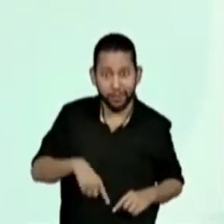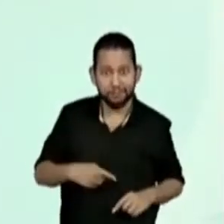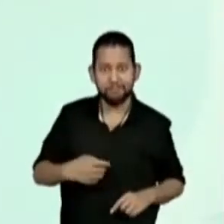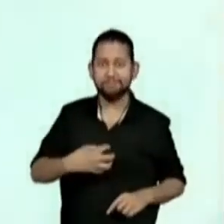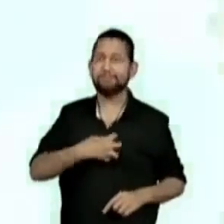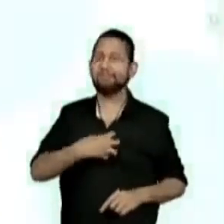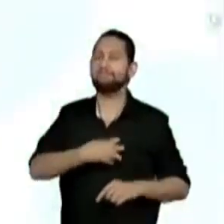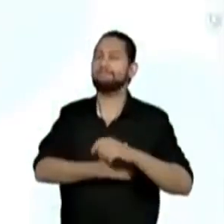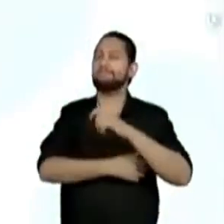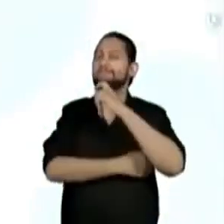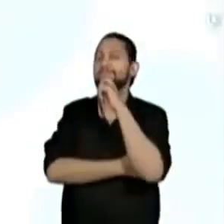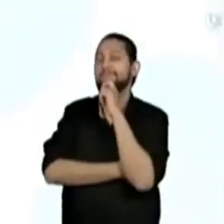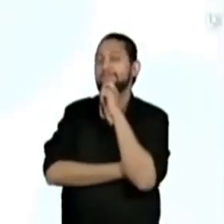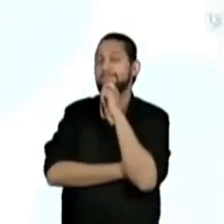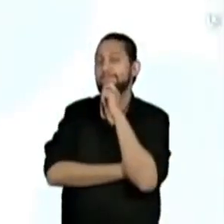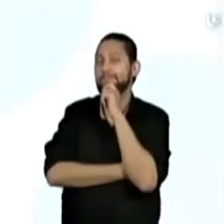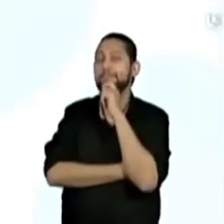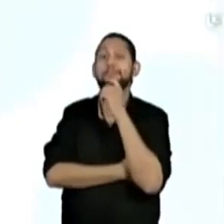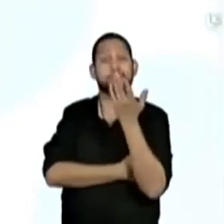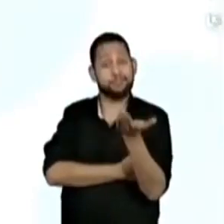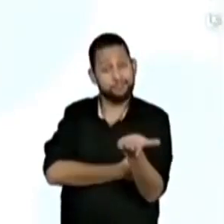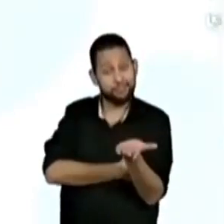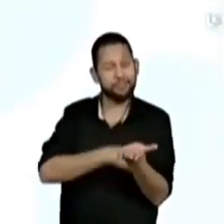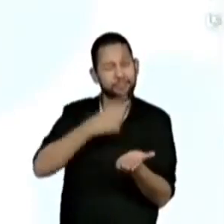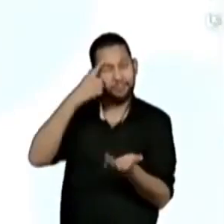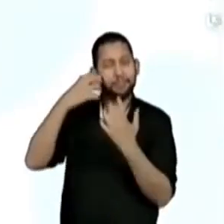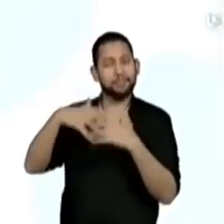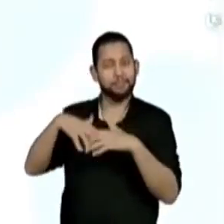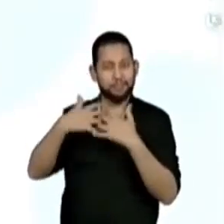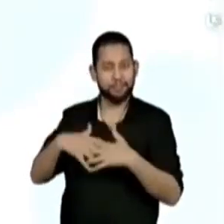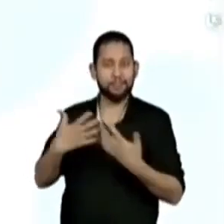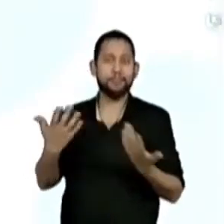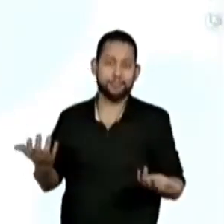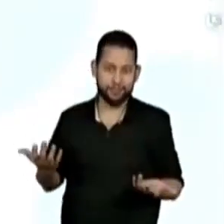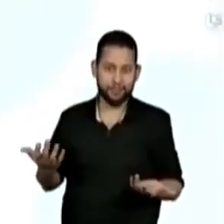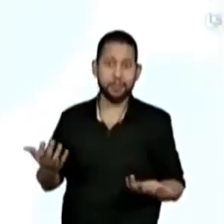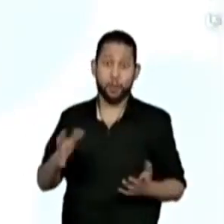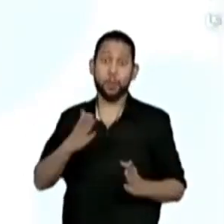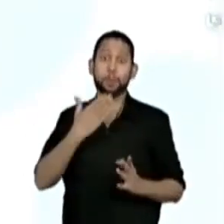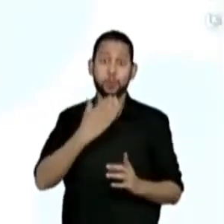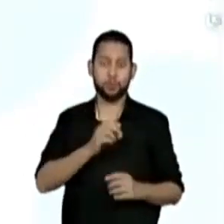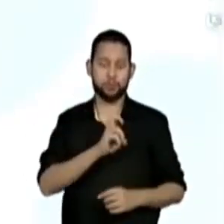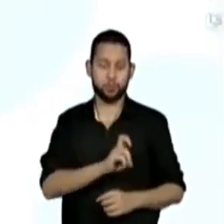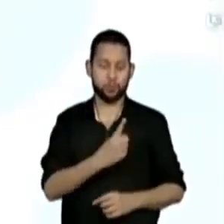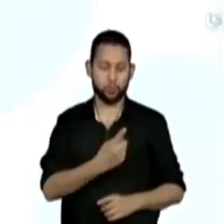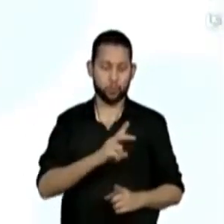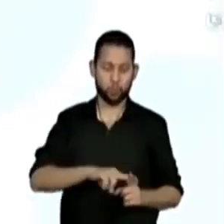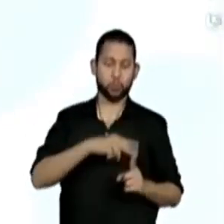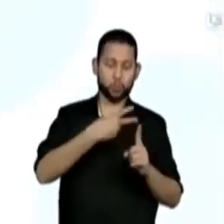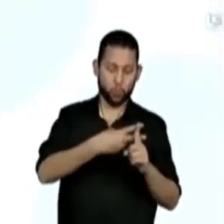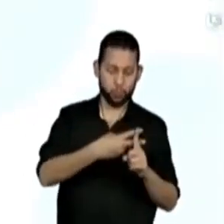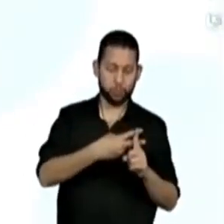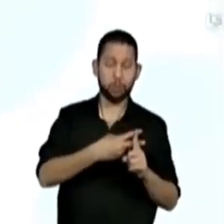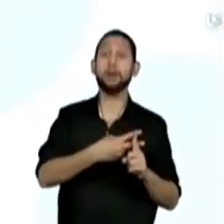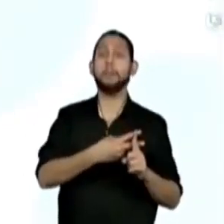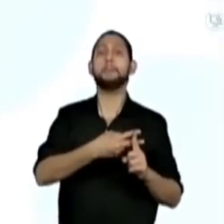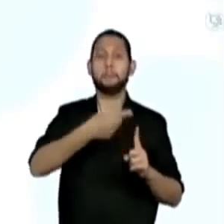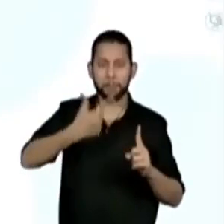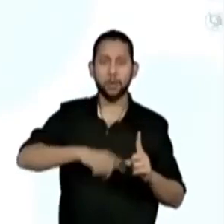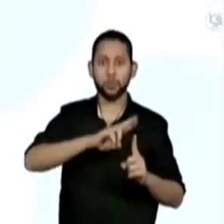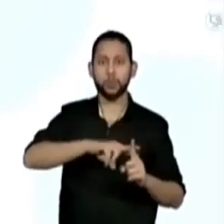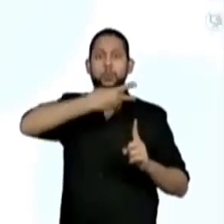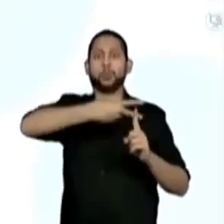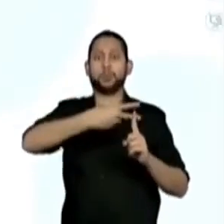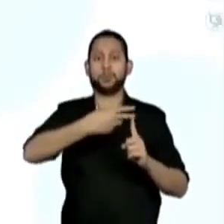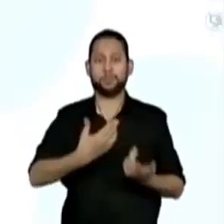Mas já resolvi o resultado? Já descobri? Não, agora eu vou descobrir o dobro de 102. Certo? Vamos